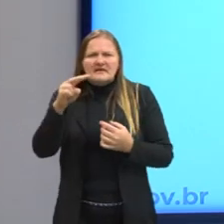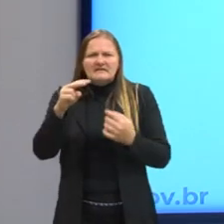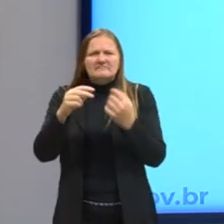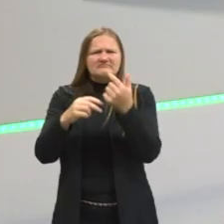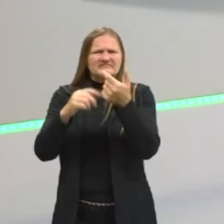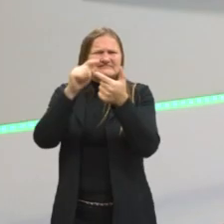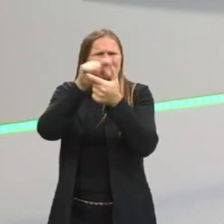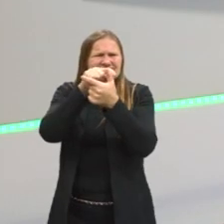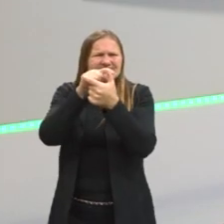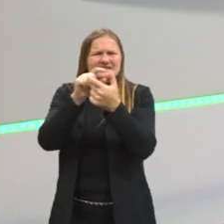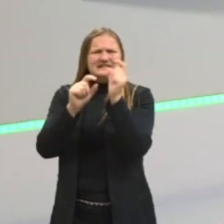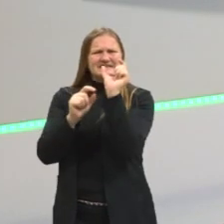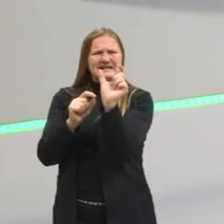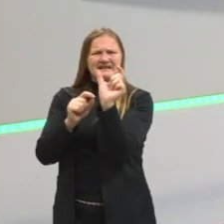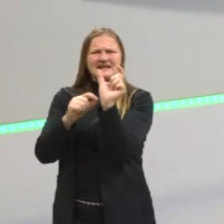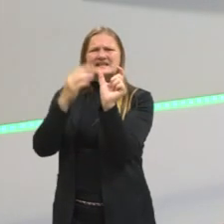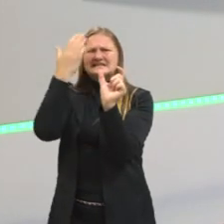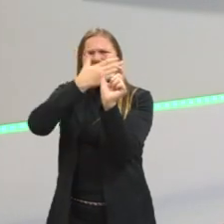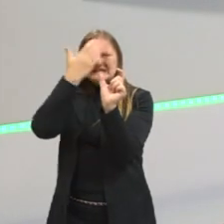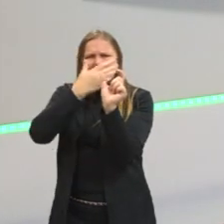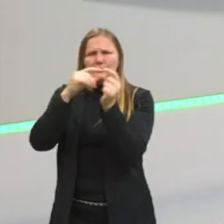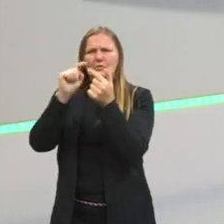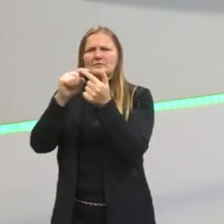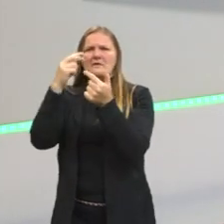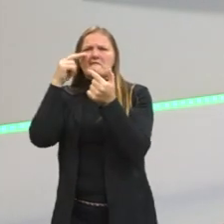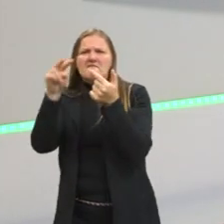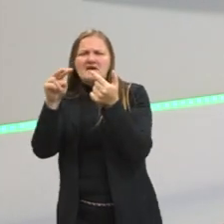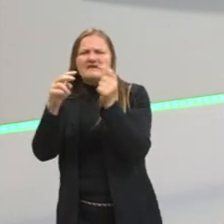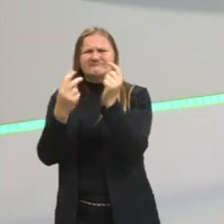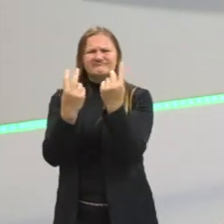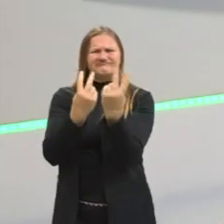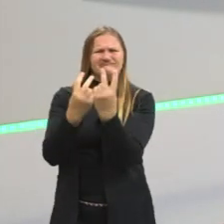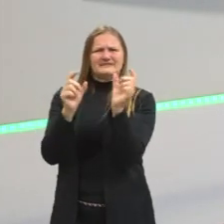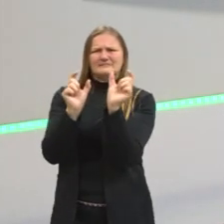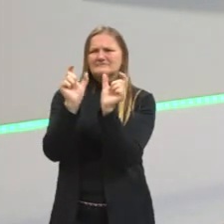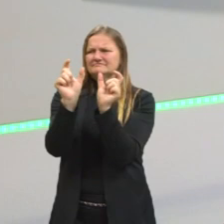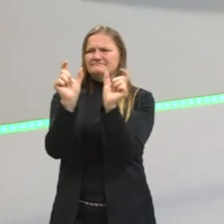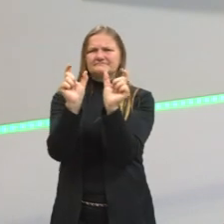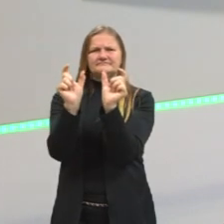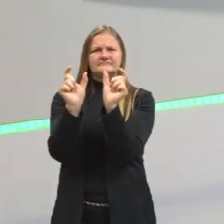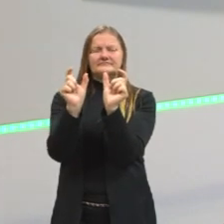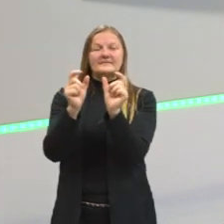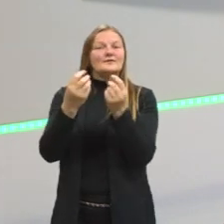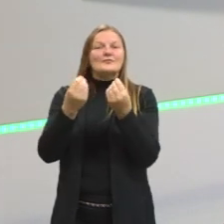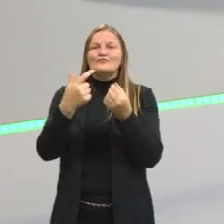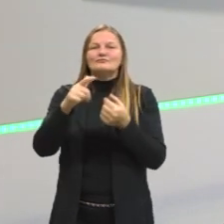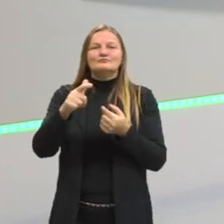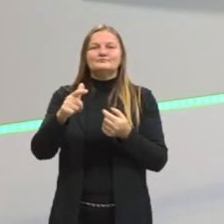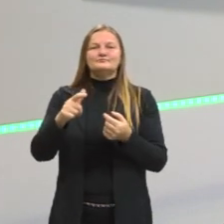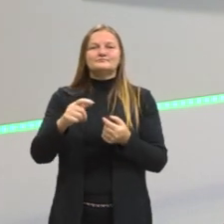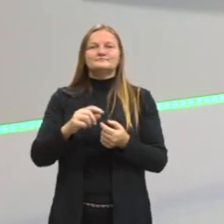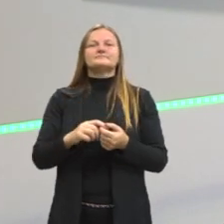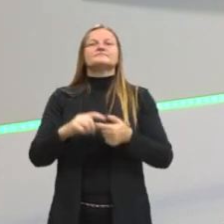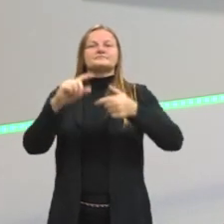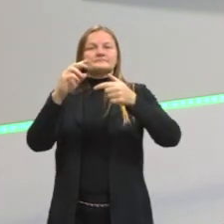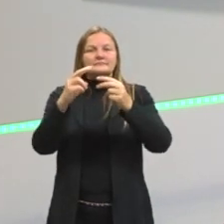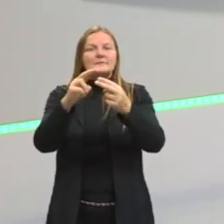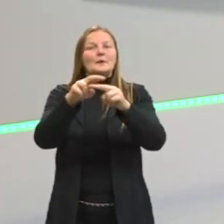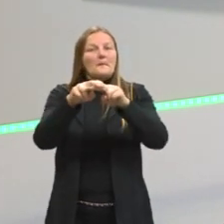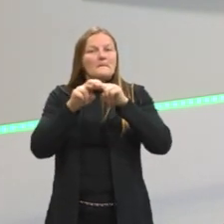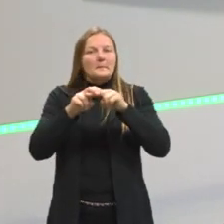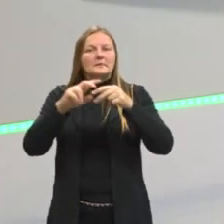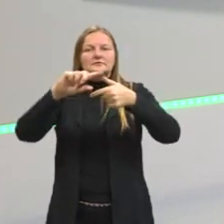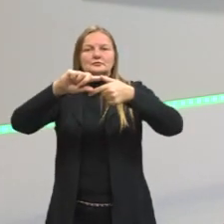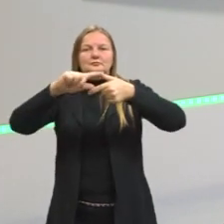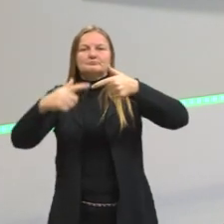tempo? Então ali, exatamente pelo fato do cego não ser utilizado no sentido literal da palavra, no